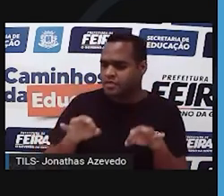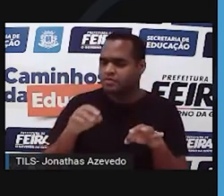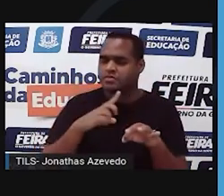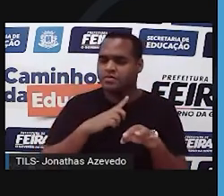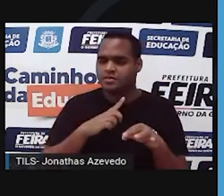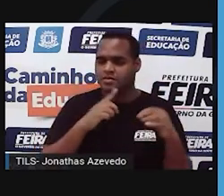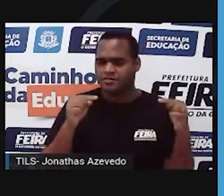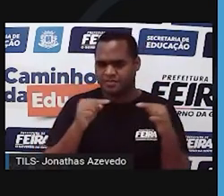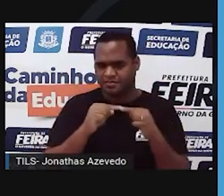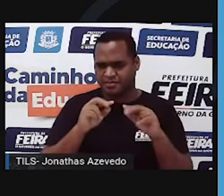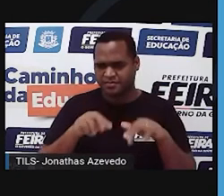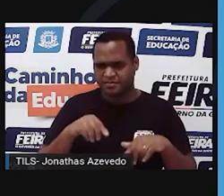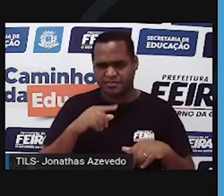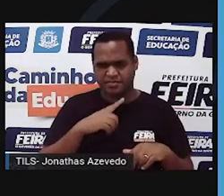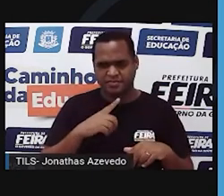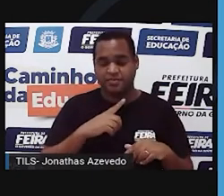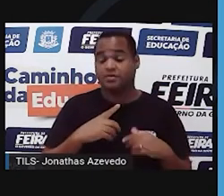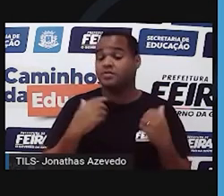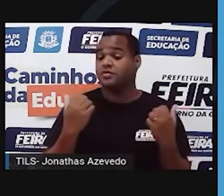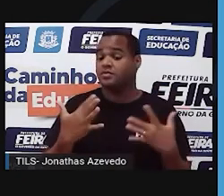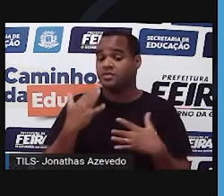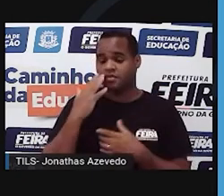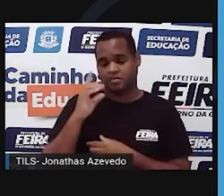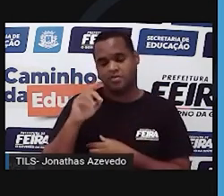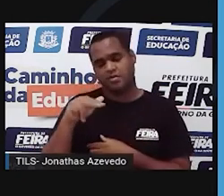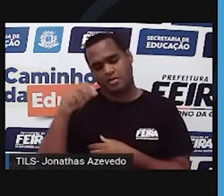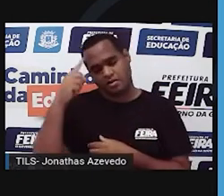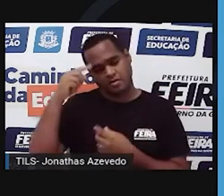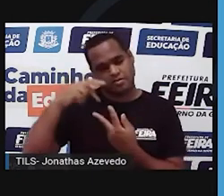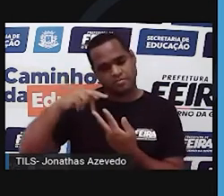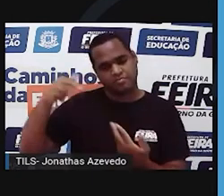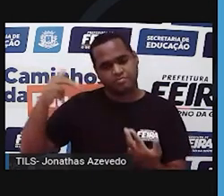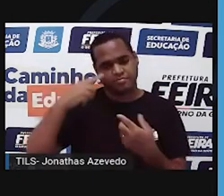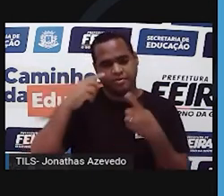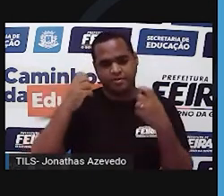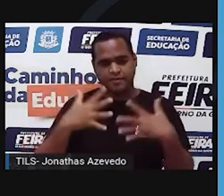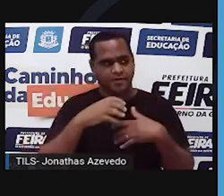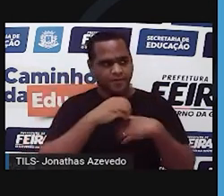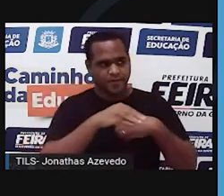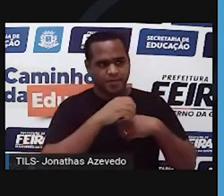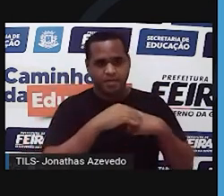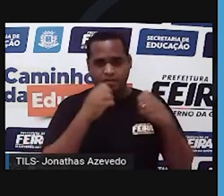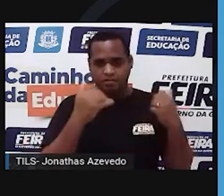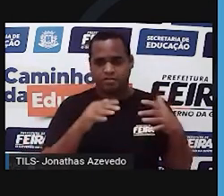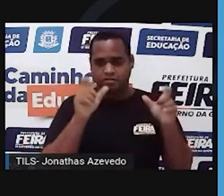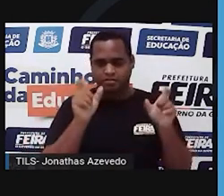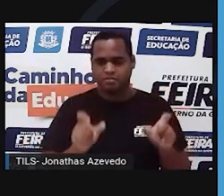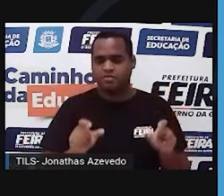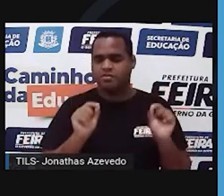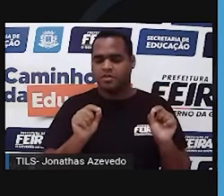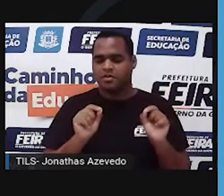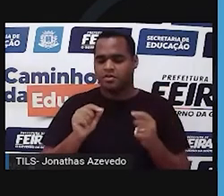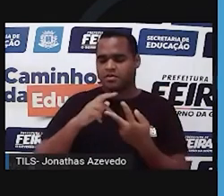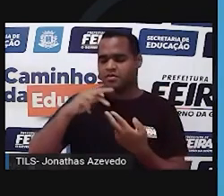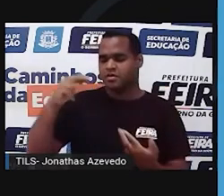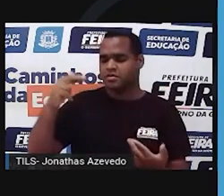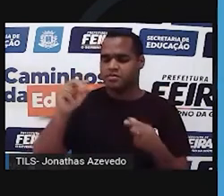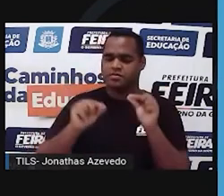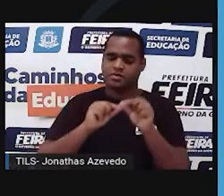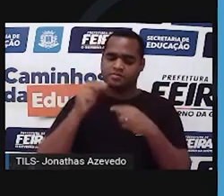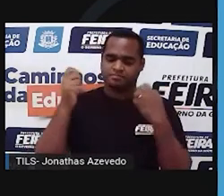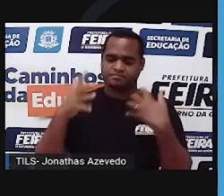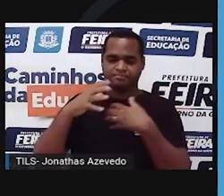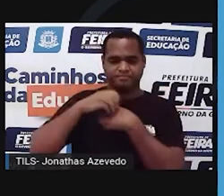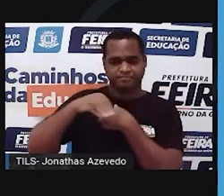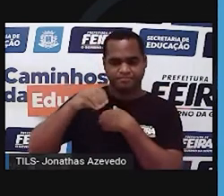Essas partes do DNA que tem as informações para produzir uma característica são chamadas de genes. Então genes vai ter informação lá para